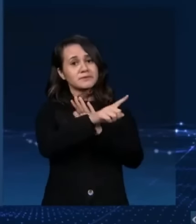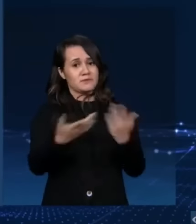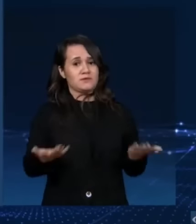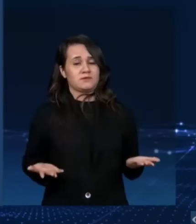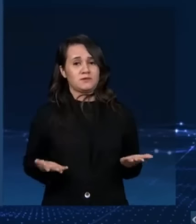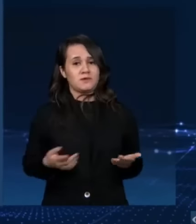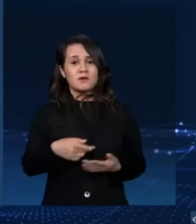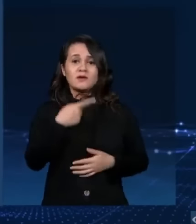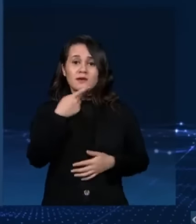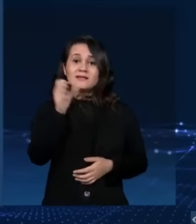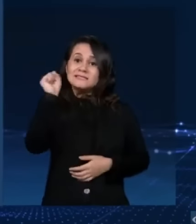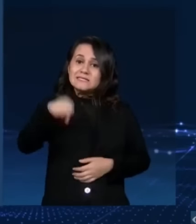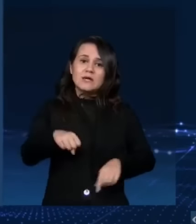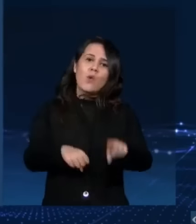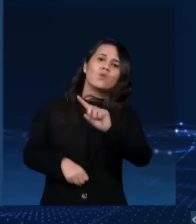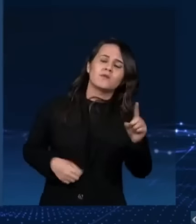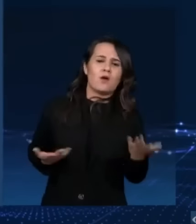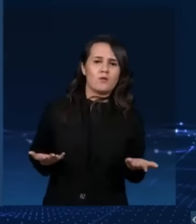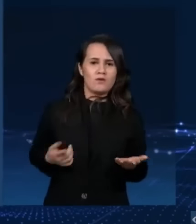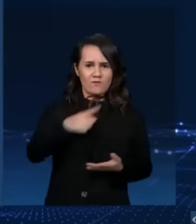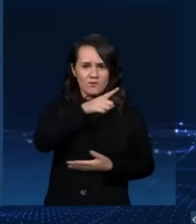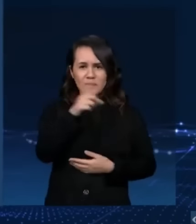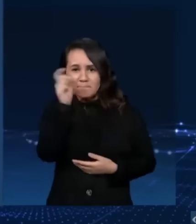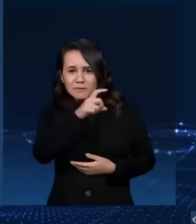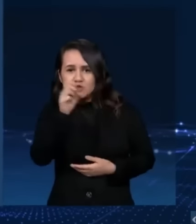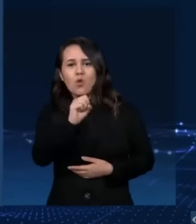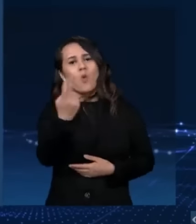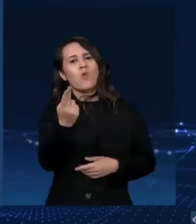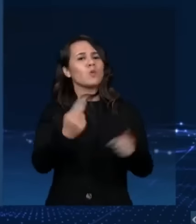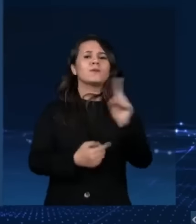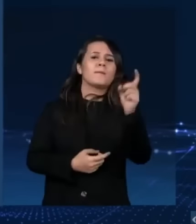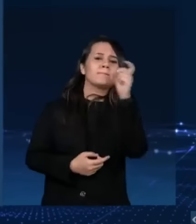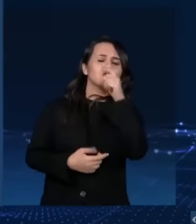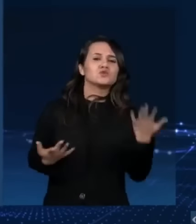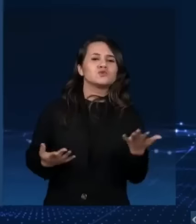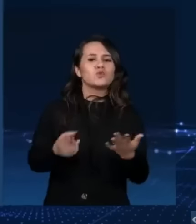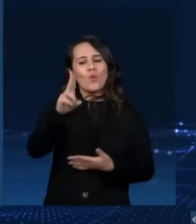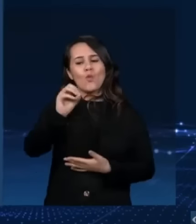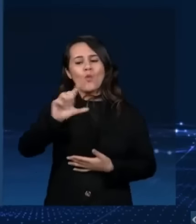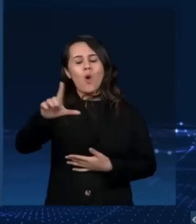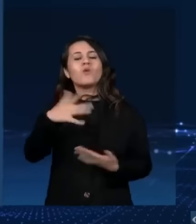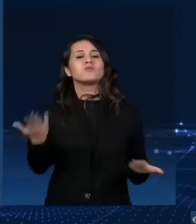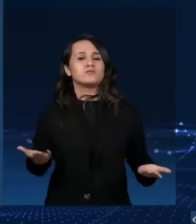pergunta é sim ou não. Você mentiu ou não mentiu no UOL?